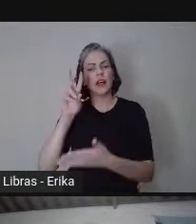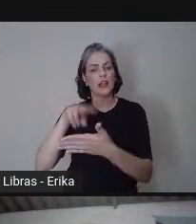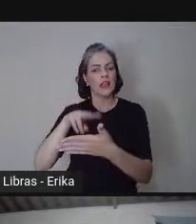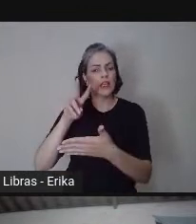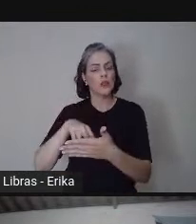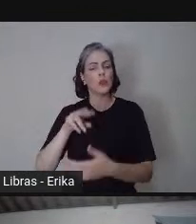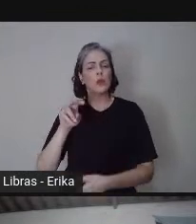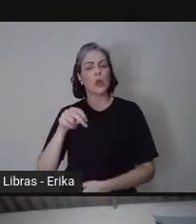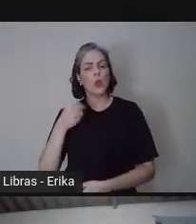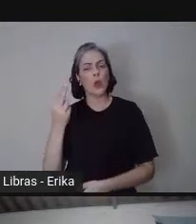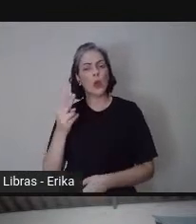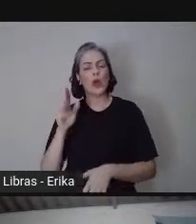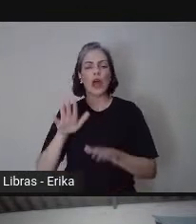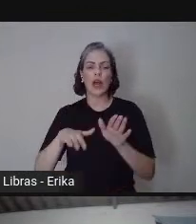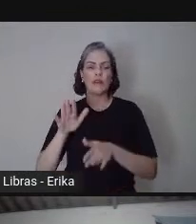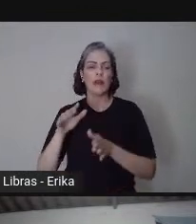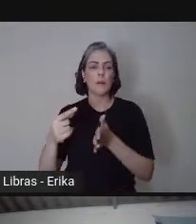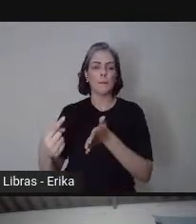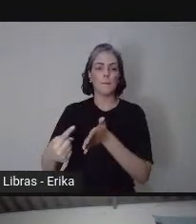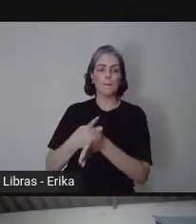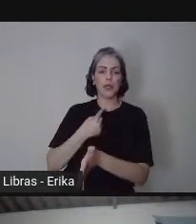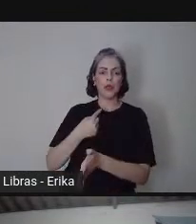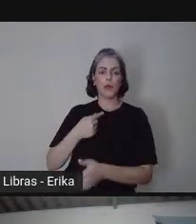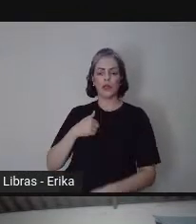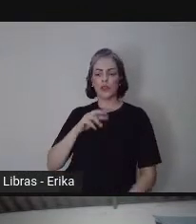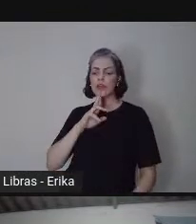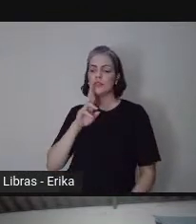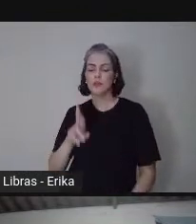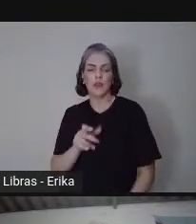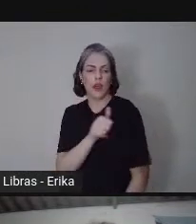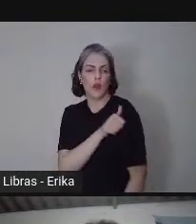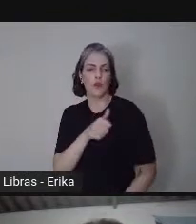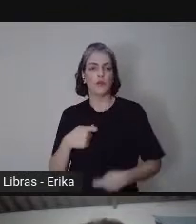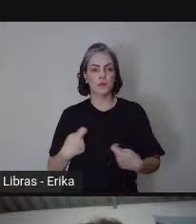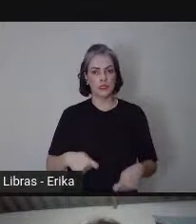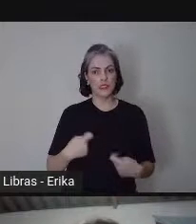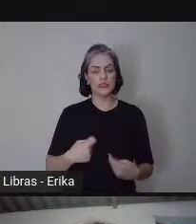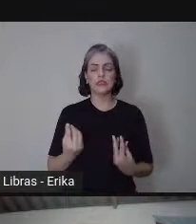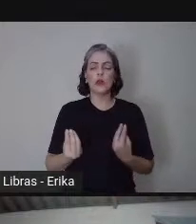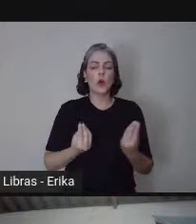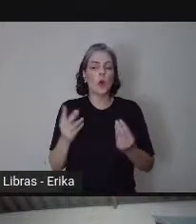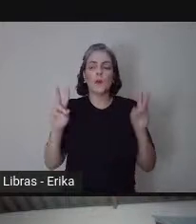responder sobre organização e etiqueta na sala virtual.